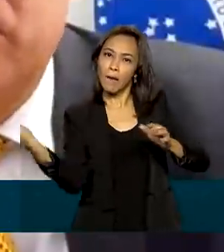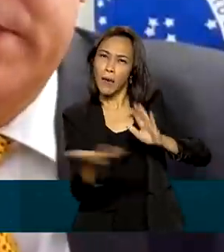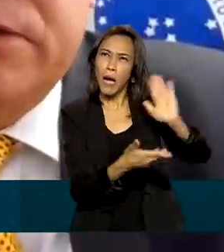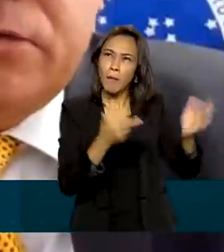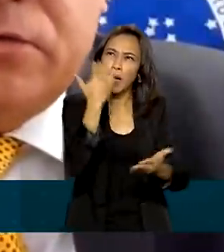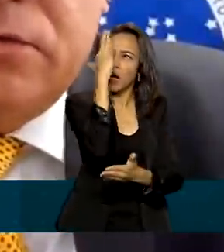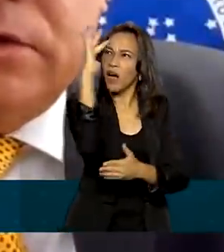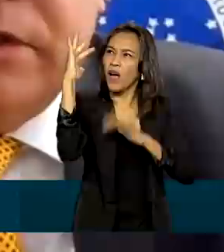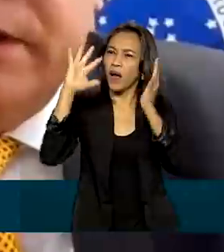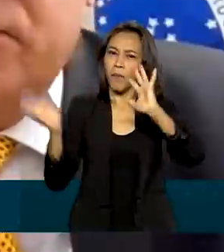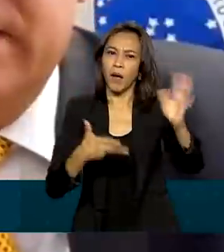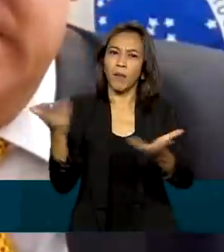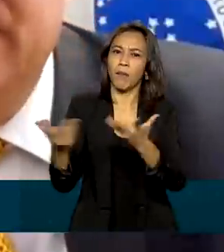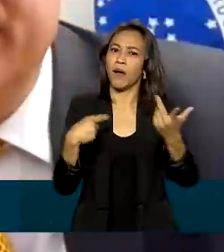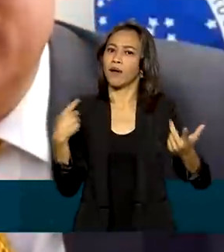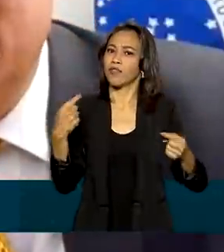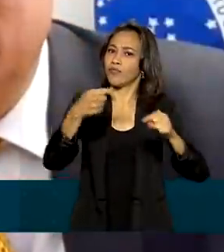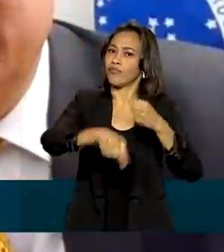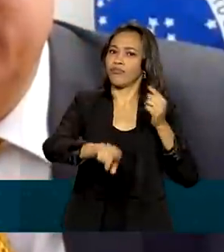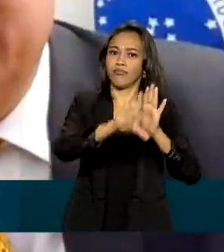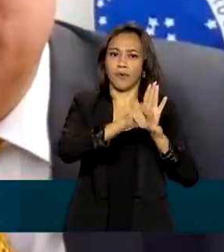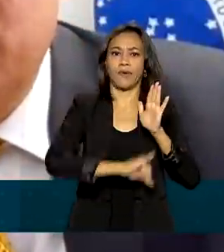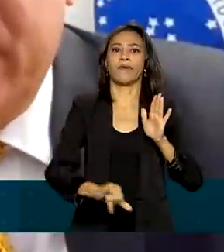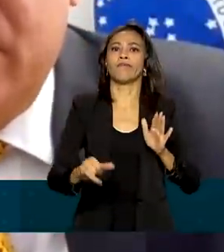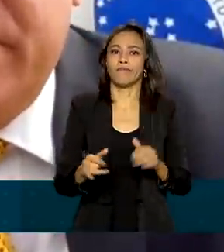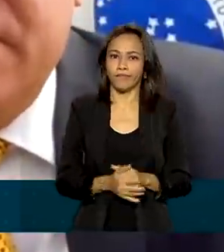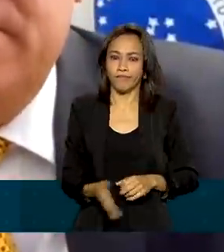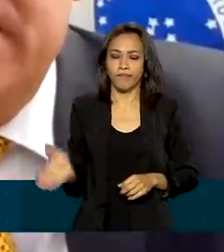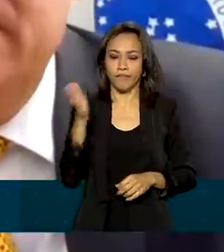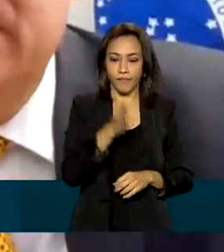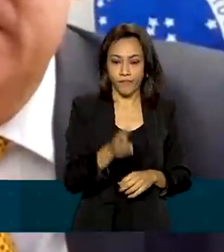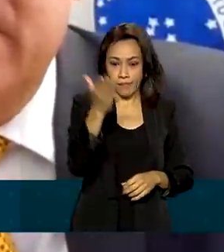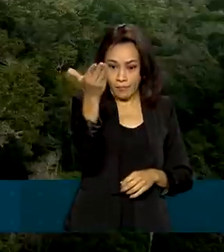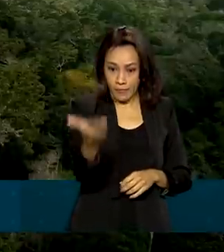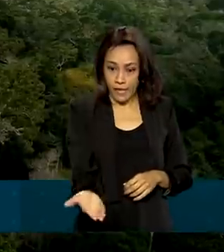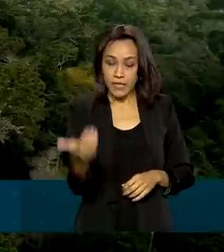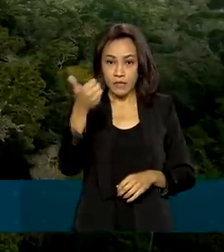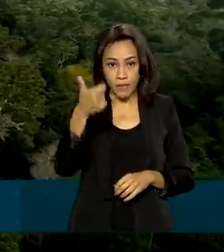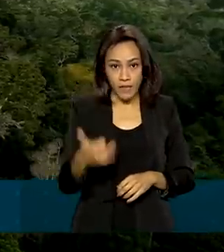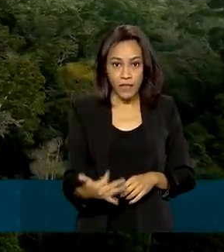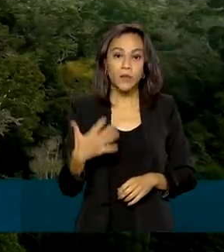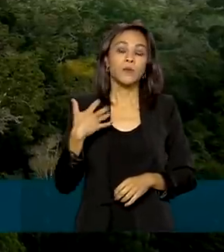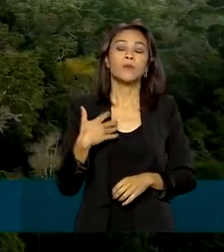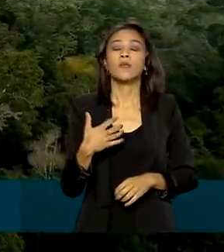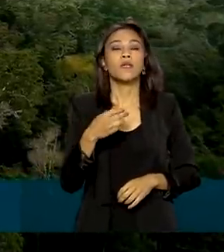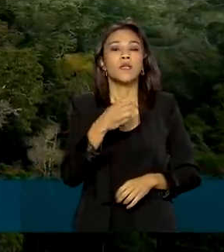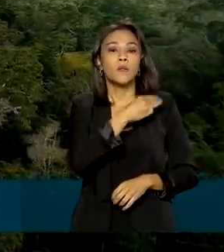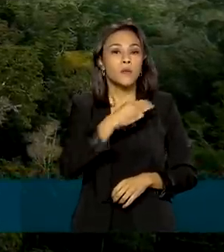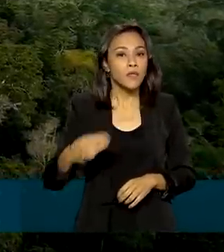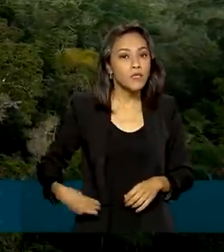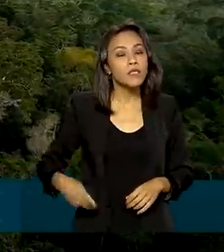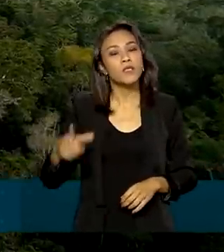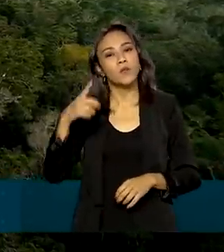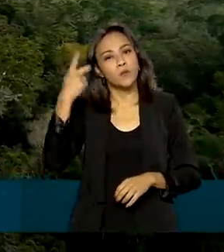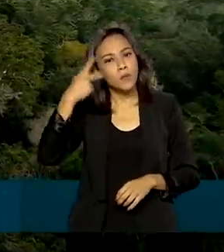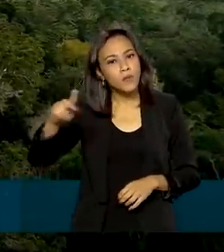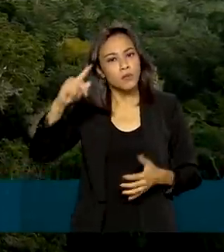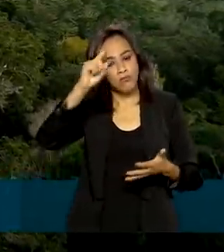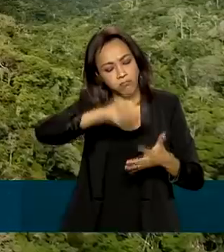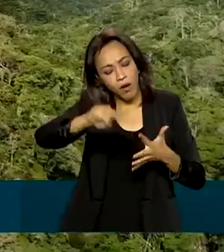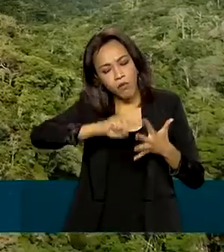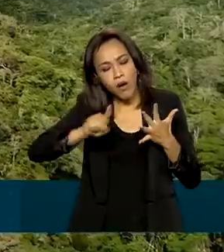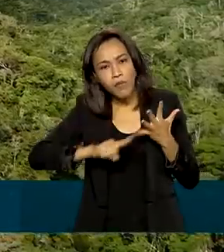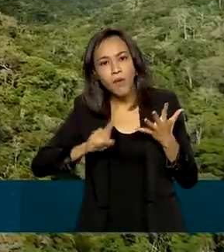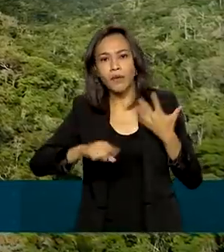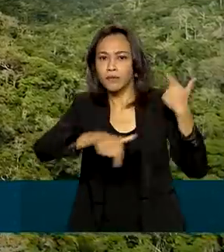Isso o ministro Joaquim, do Meio Ambiente, tem demonstrado nas suas ações. E agora